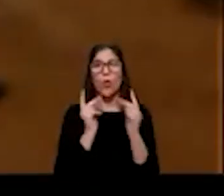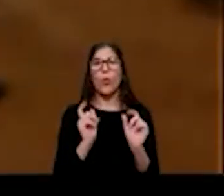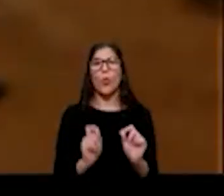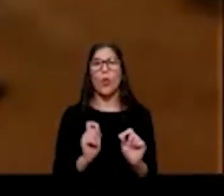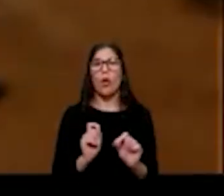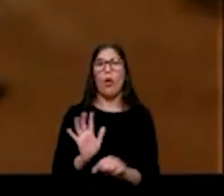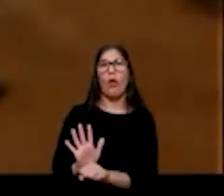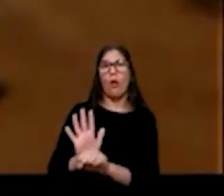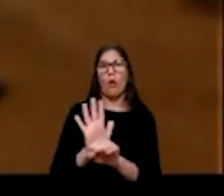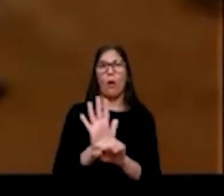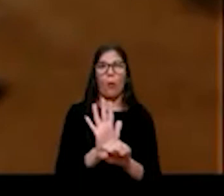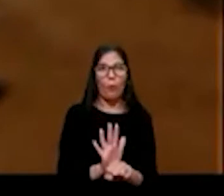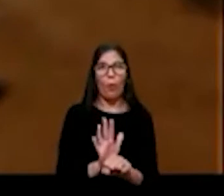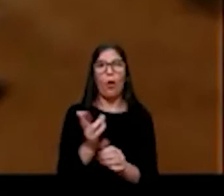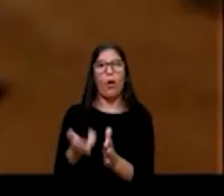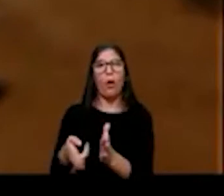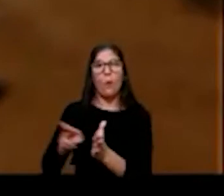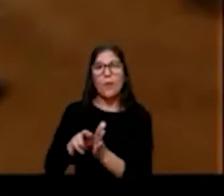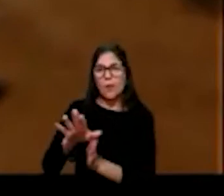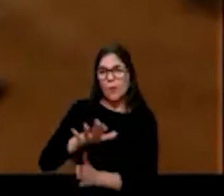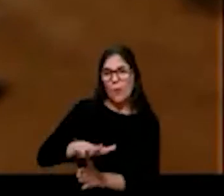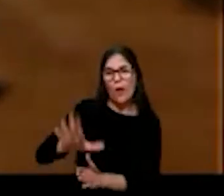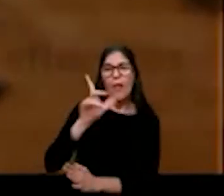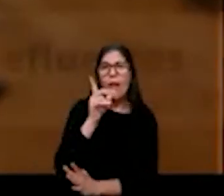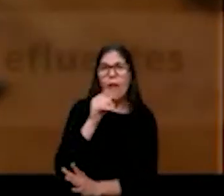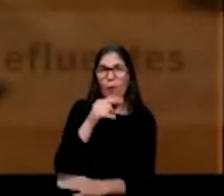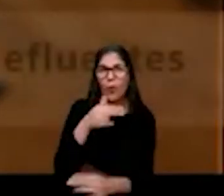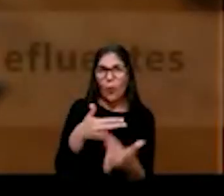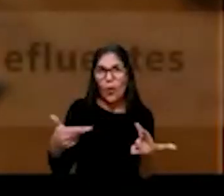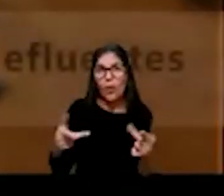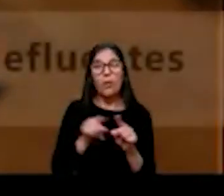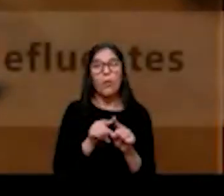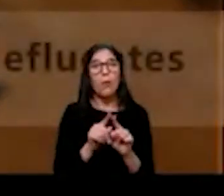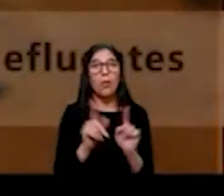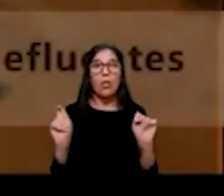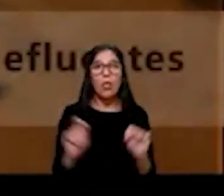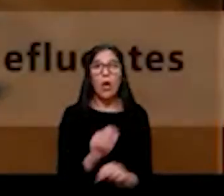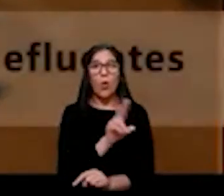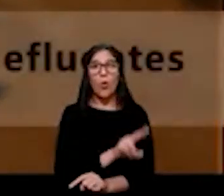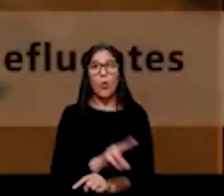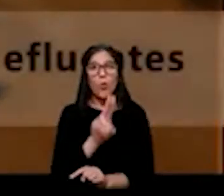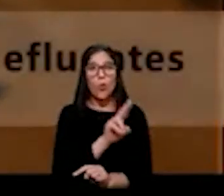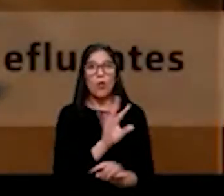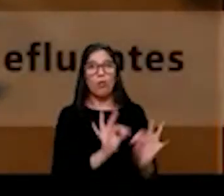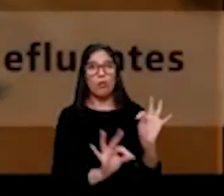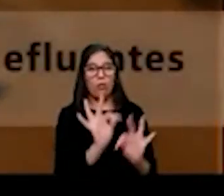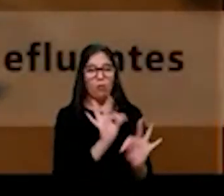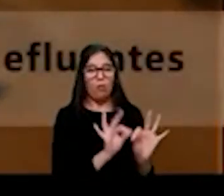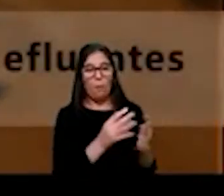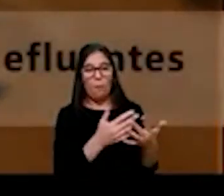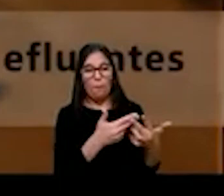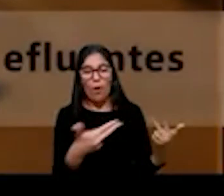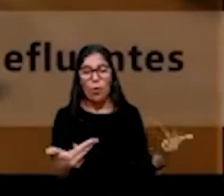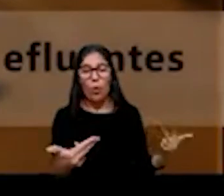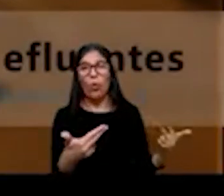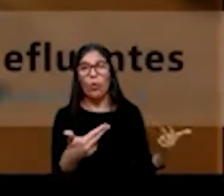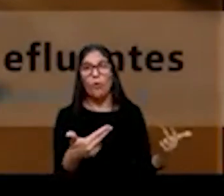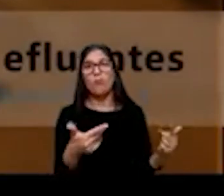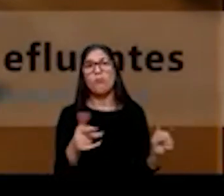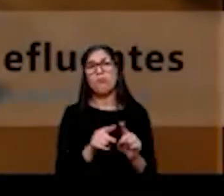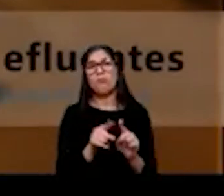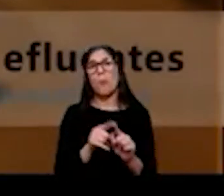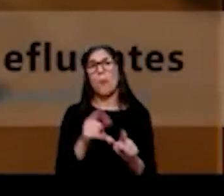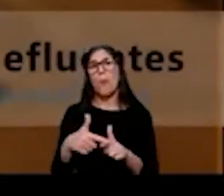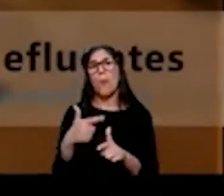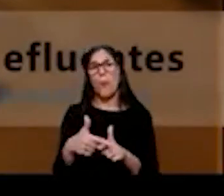na recuperação de ambientes aquáticos pode ser replicada para o tratamento de fluentes sanitários e também para problemas mais